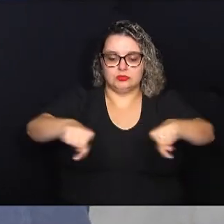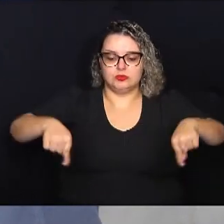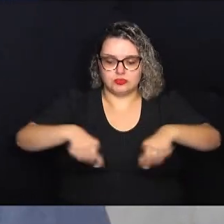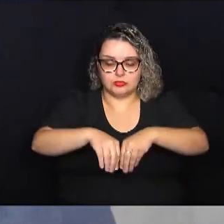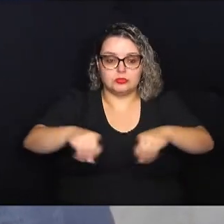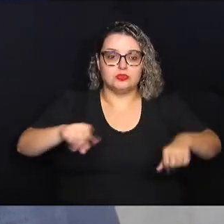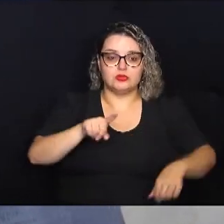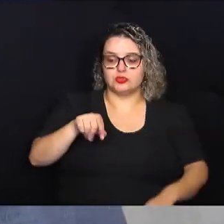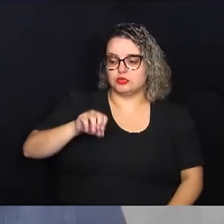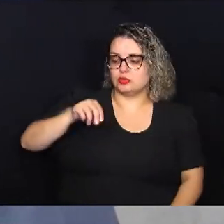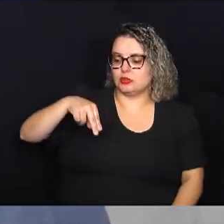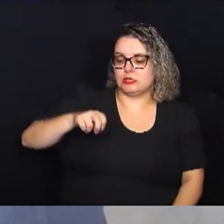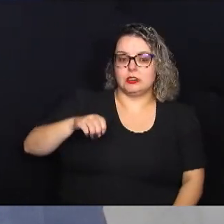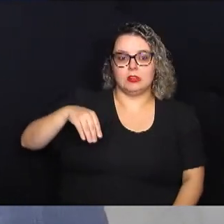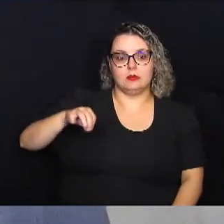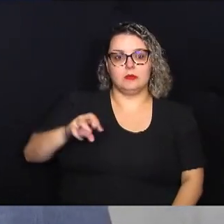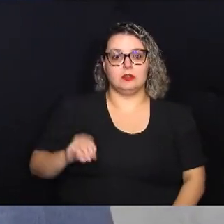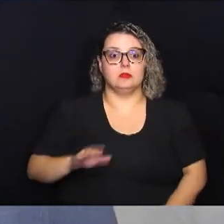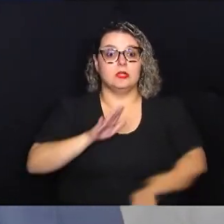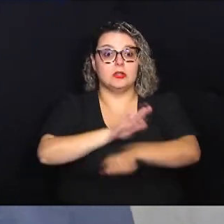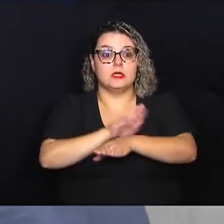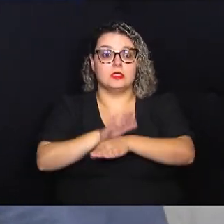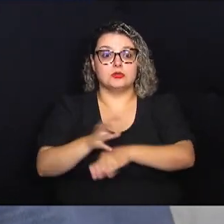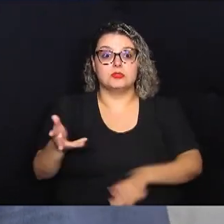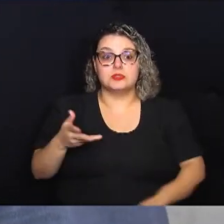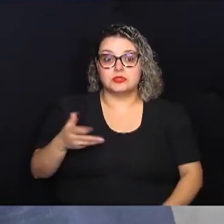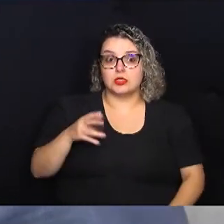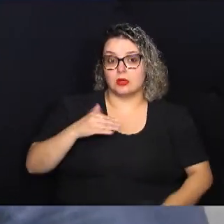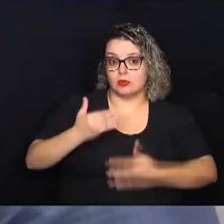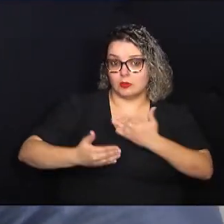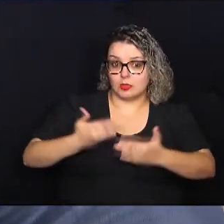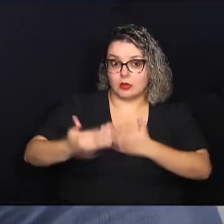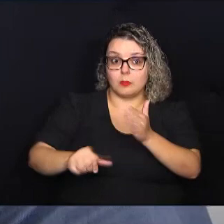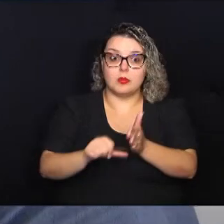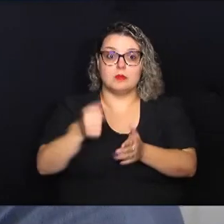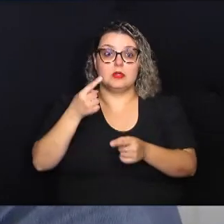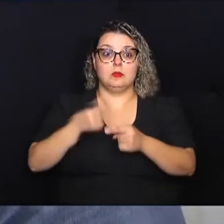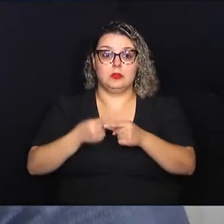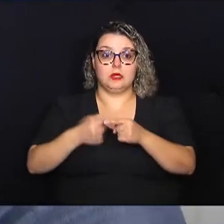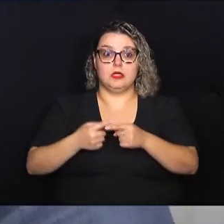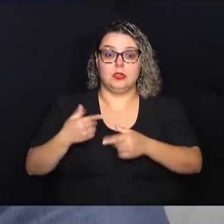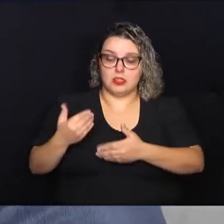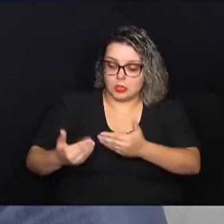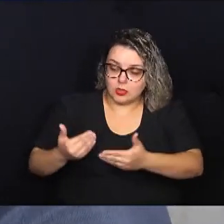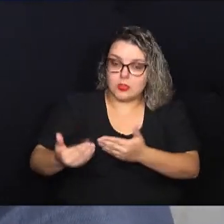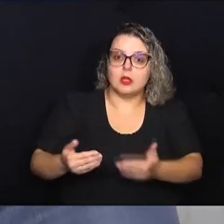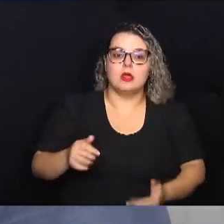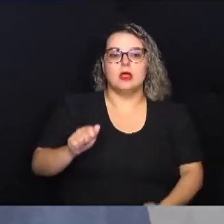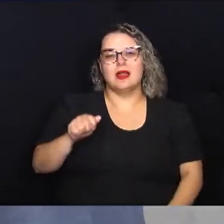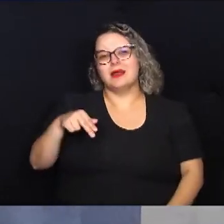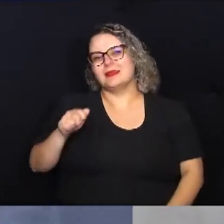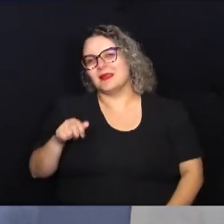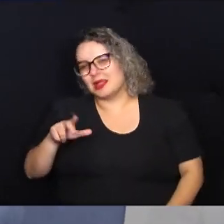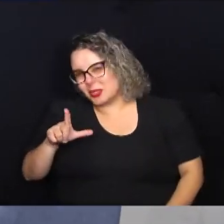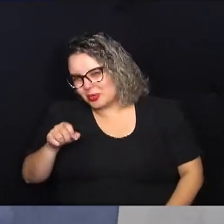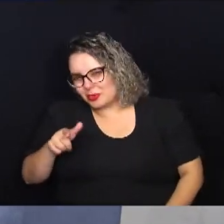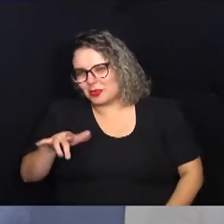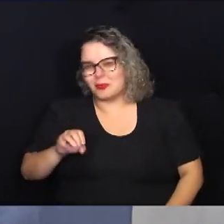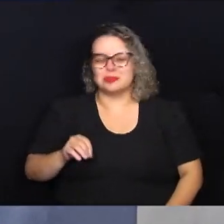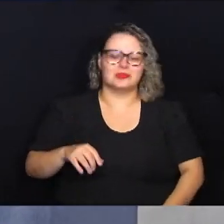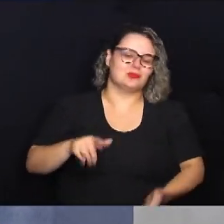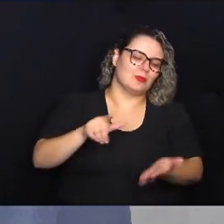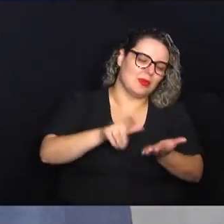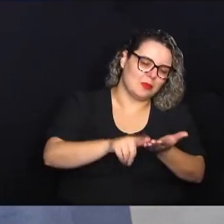muito a agilizar o processo. Primeiro porque esse processo que era analógico no papel, passa a ser